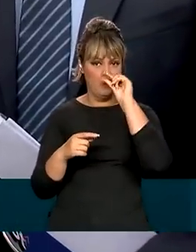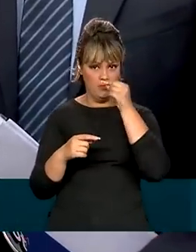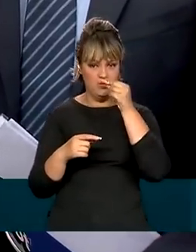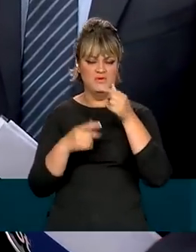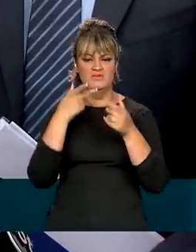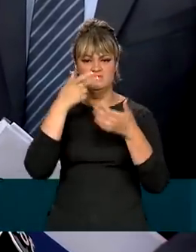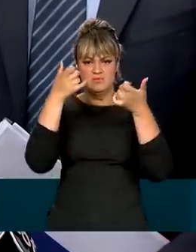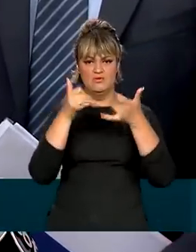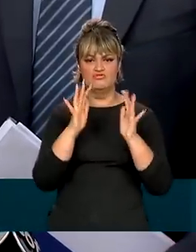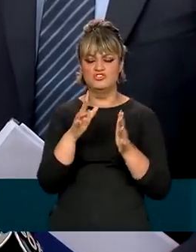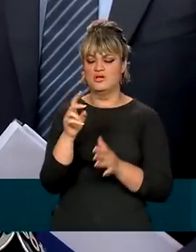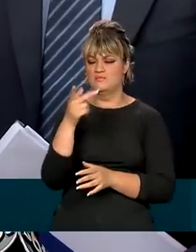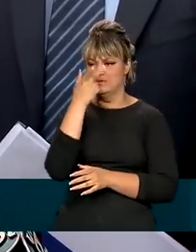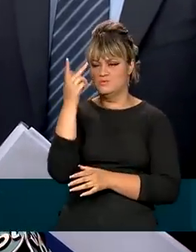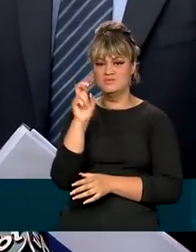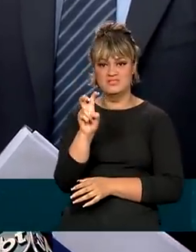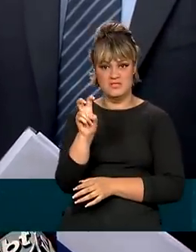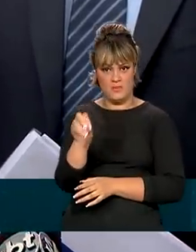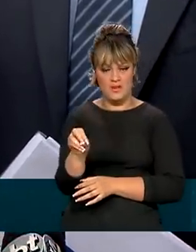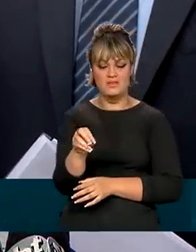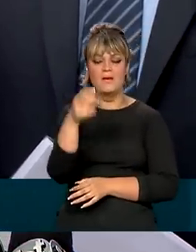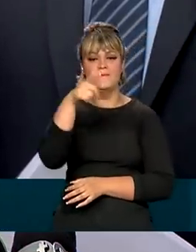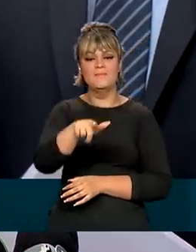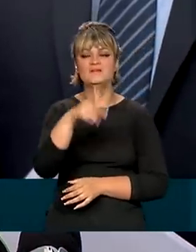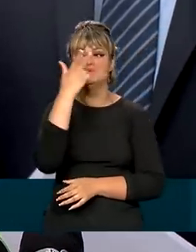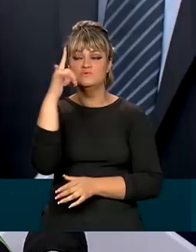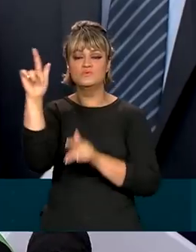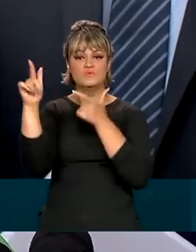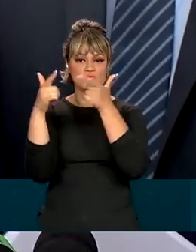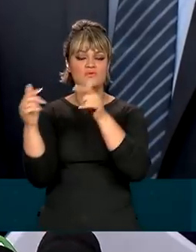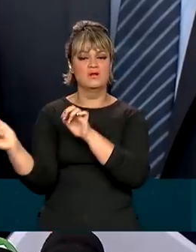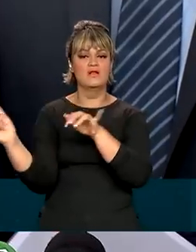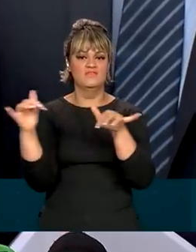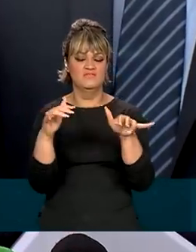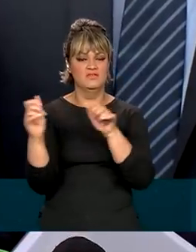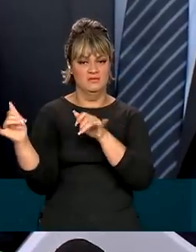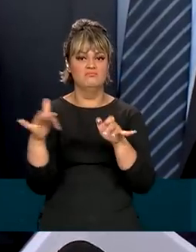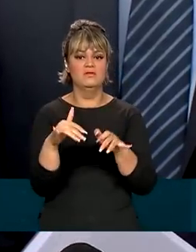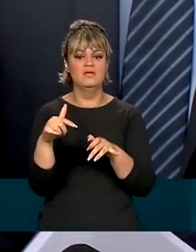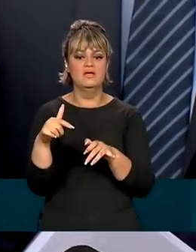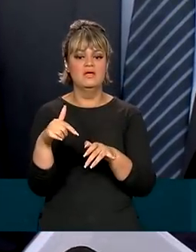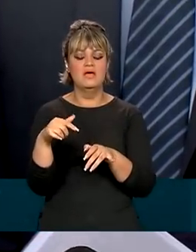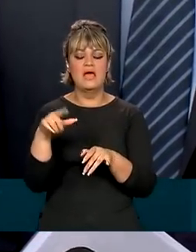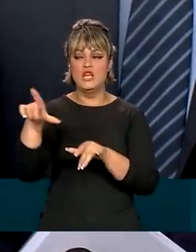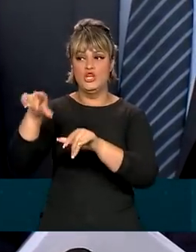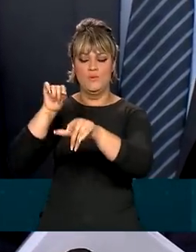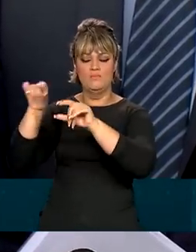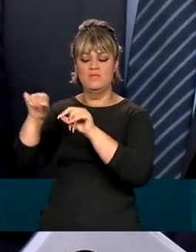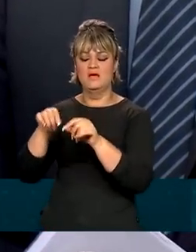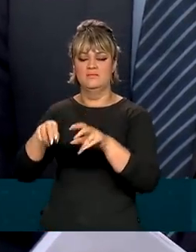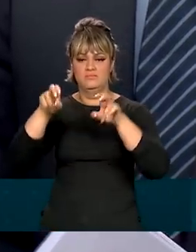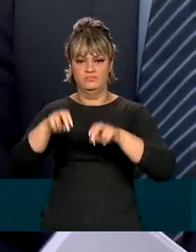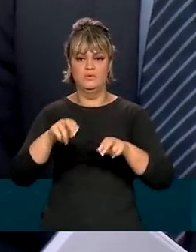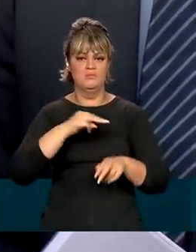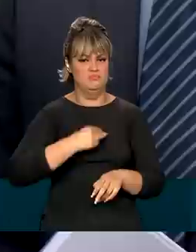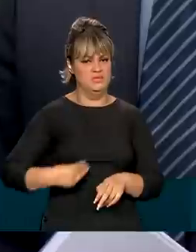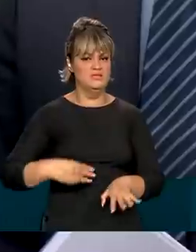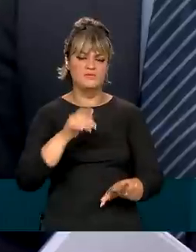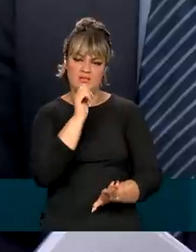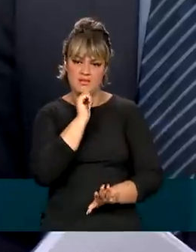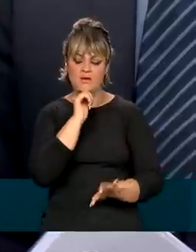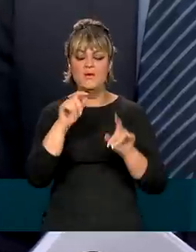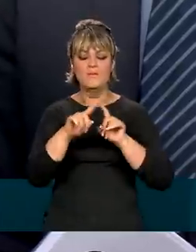já falou, de 50 pessoas, nós vamos ter muitas pessoas que não necessariamente nomeadas nesses cargos, mas que vão estar